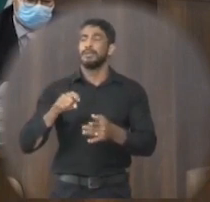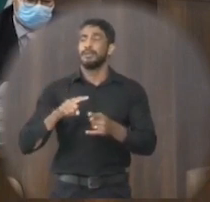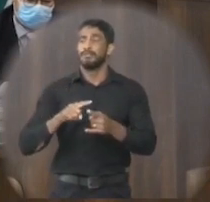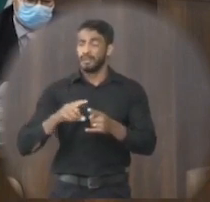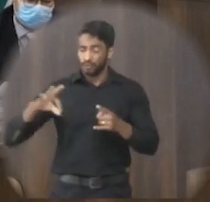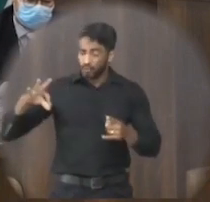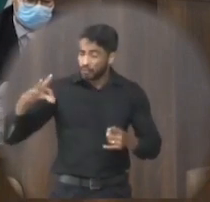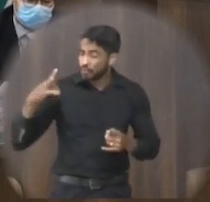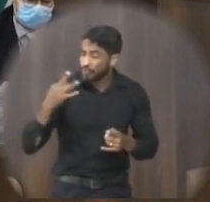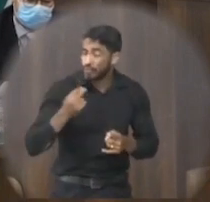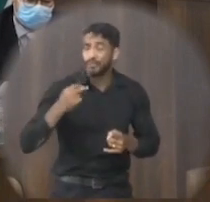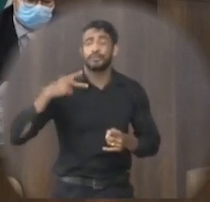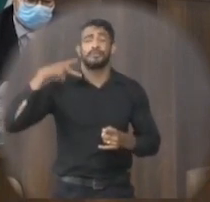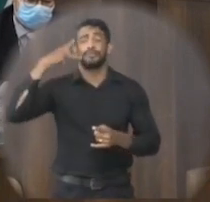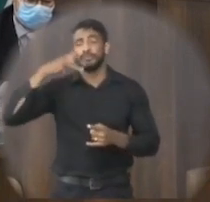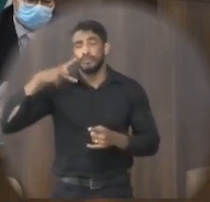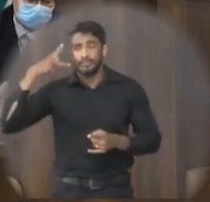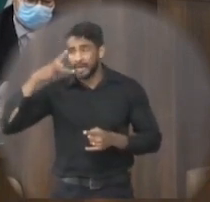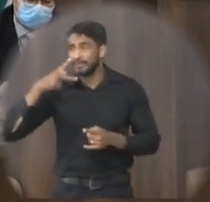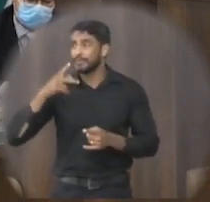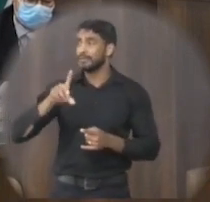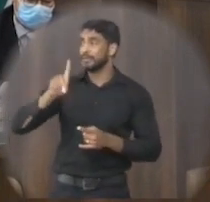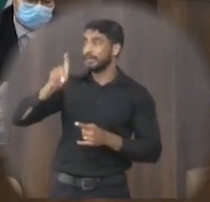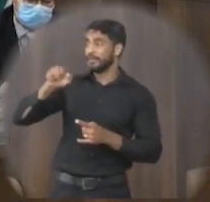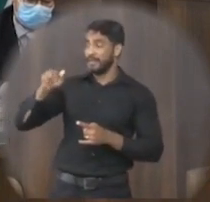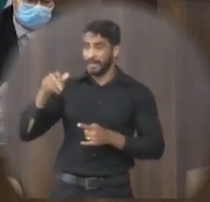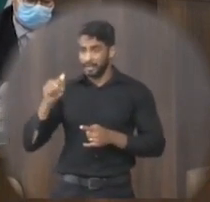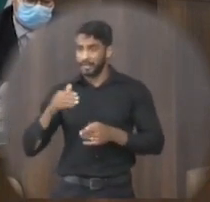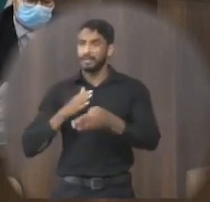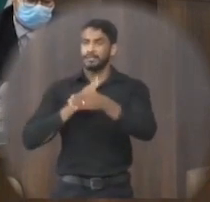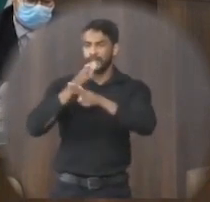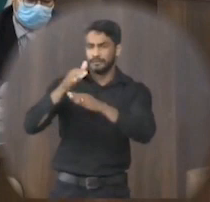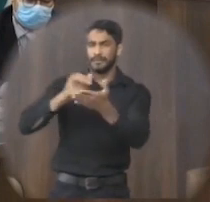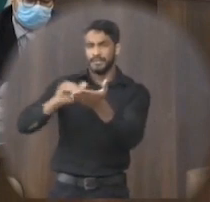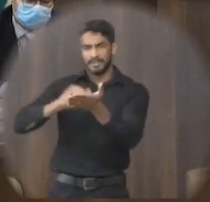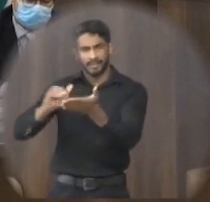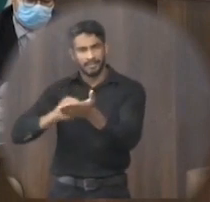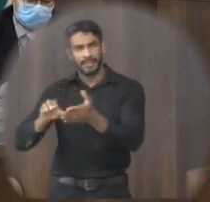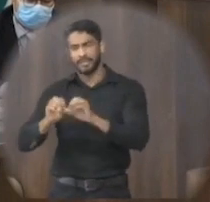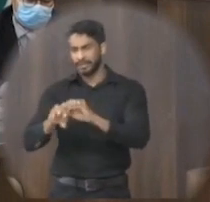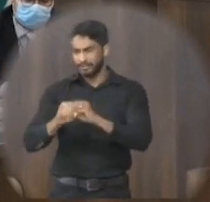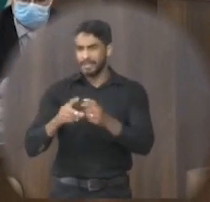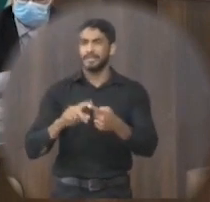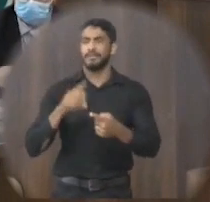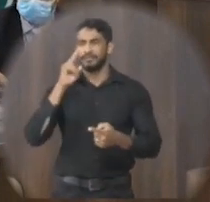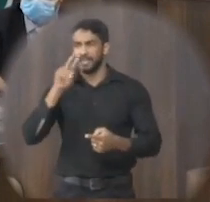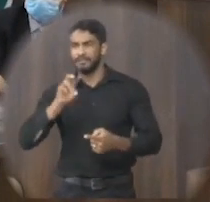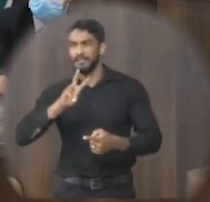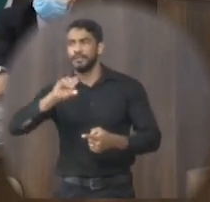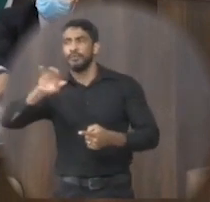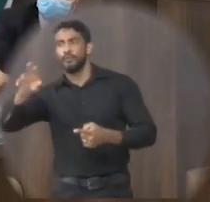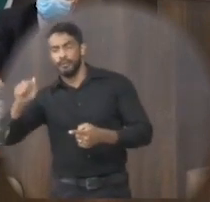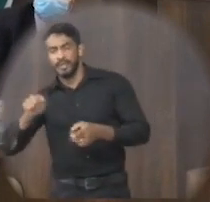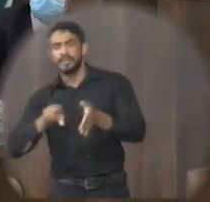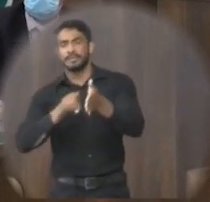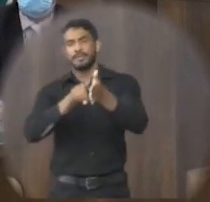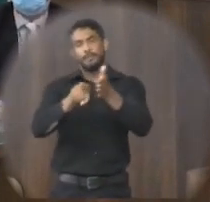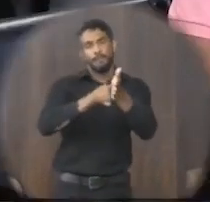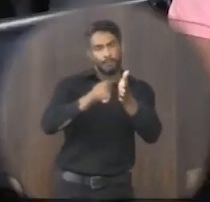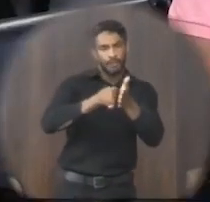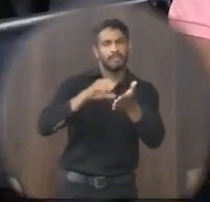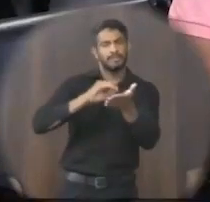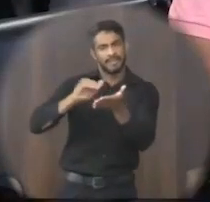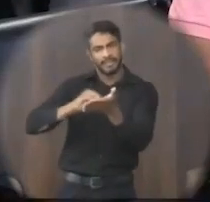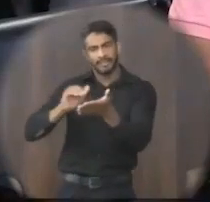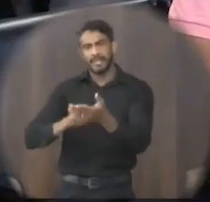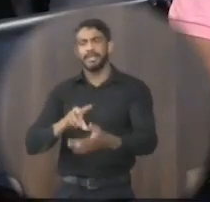está todo mundo correndo atrás já viu o Derlan saindo da Secretaria de Educação já viu o Ires correndo atrás da Secretaria de Educação